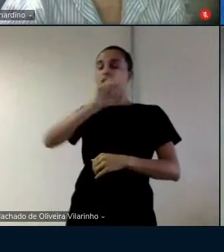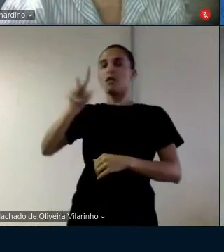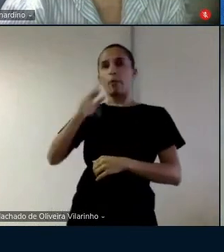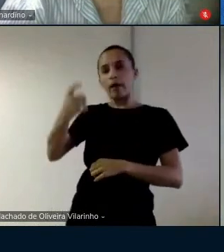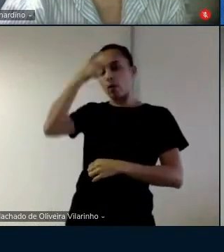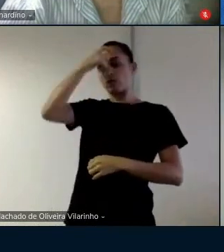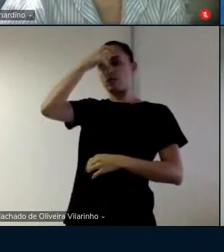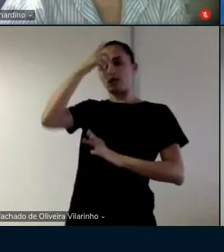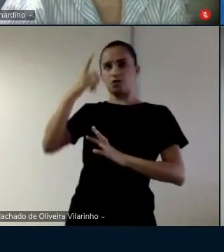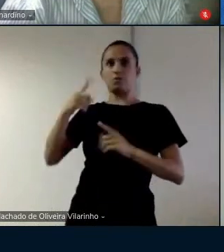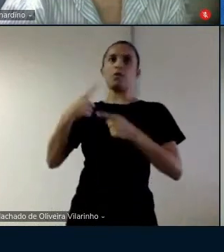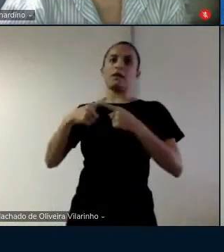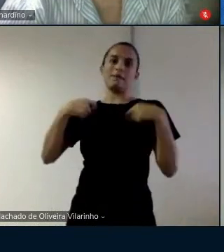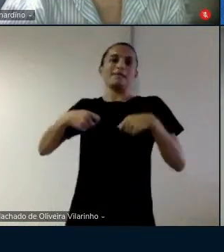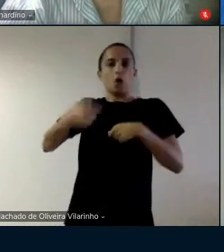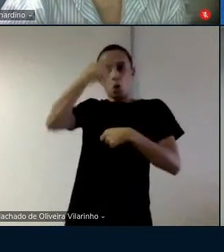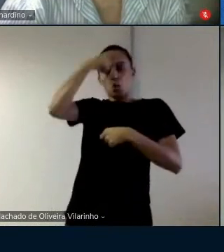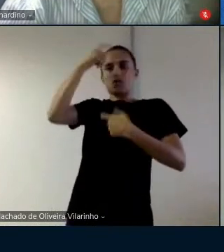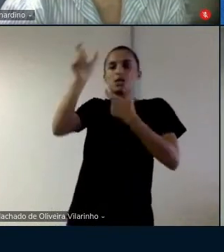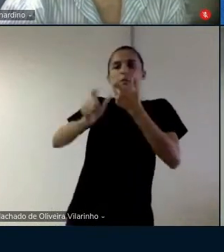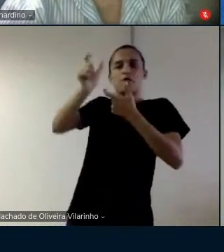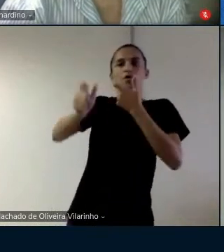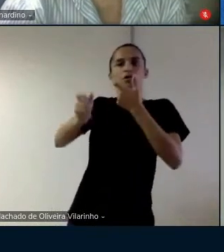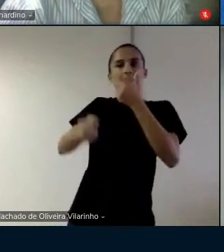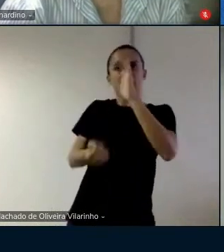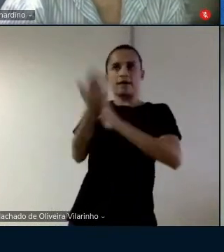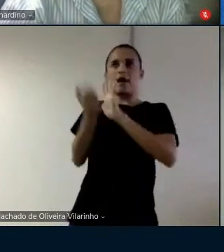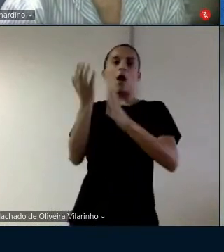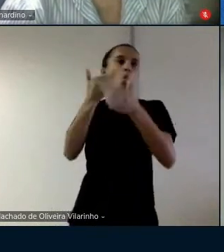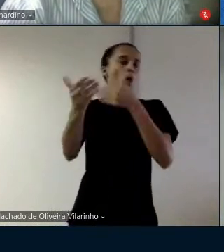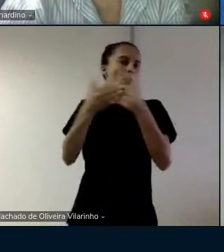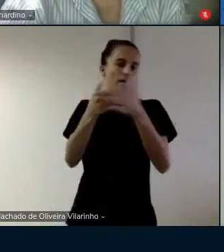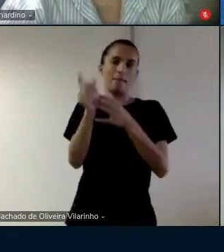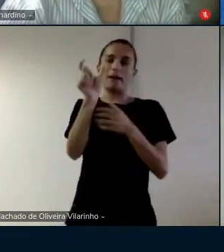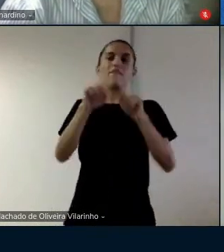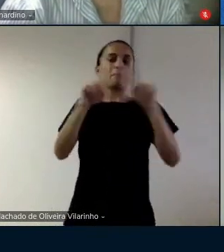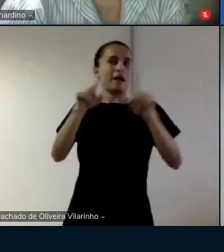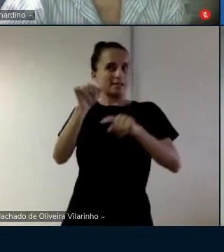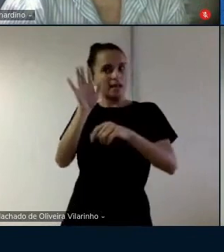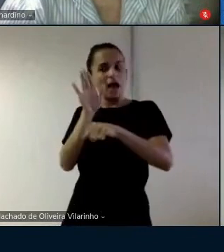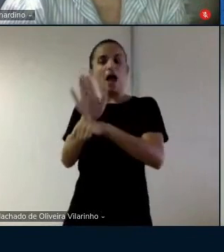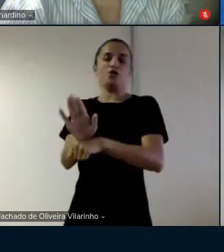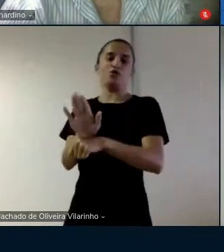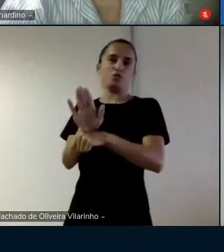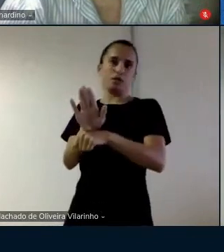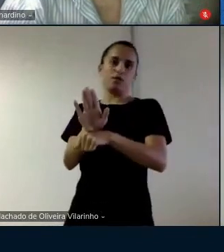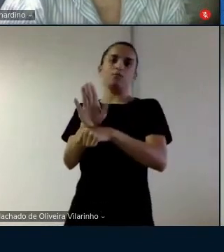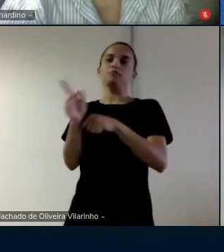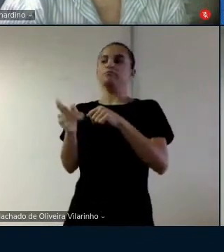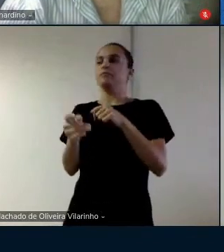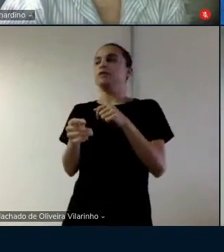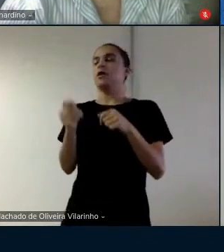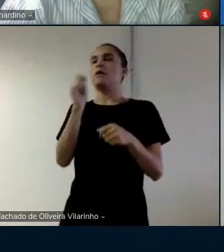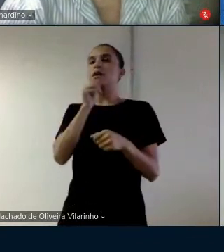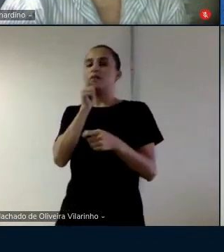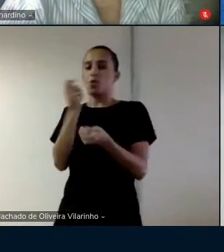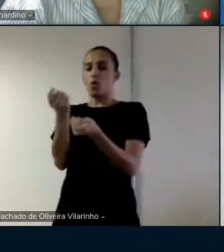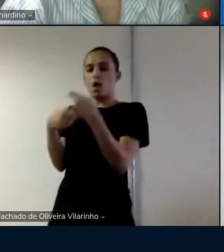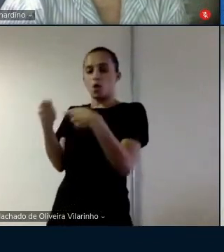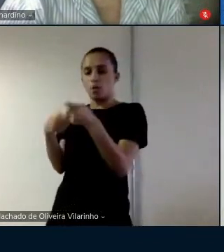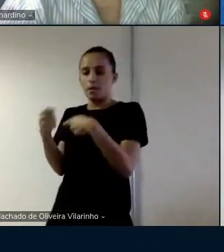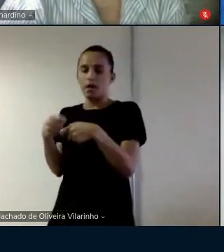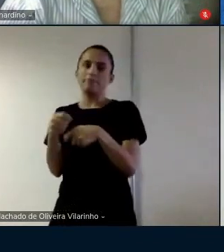construir qualquer palavra né mas eu acho que já ajudaria você ter aqui no caso economia